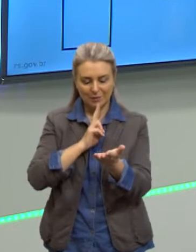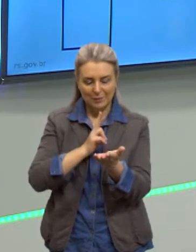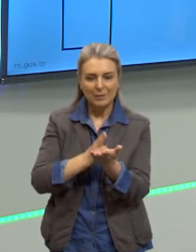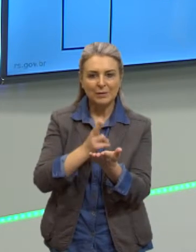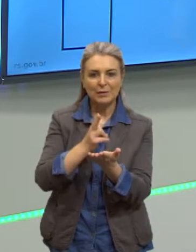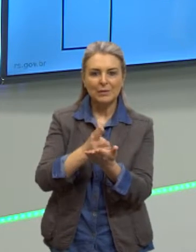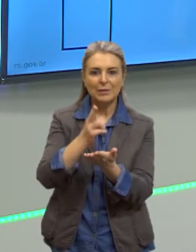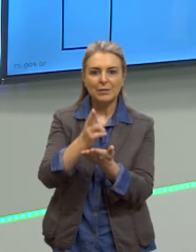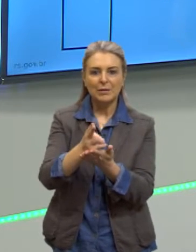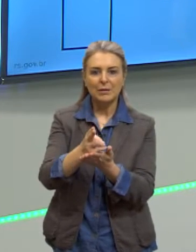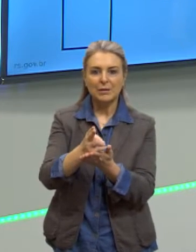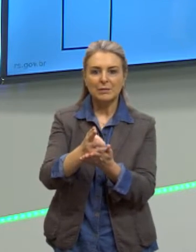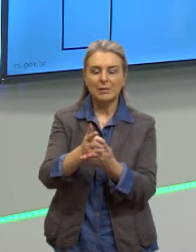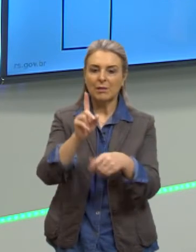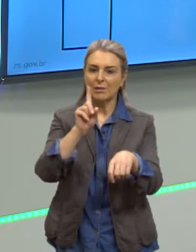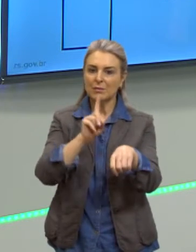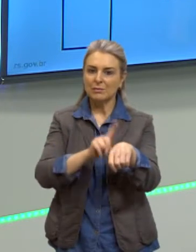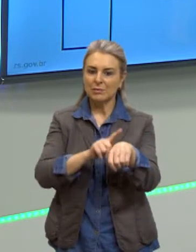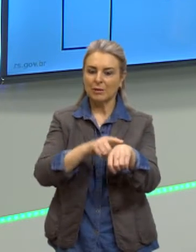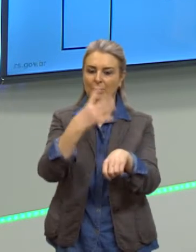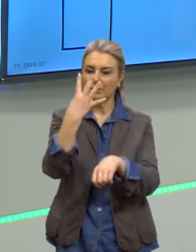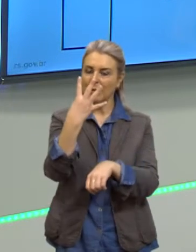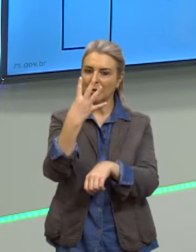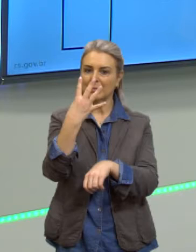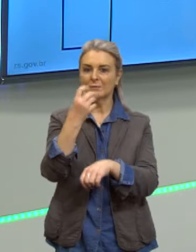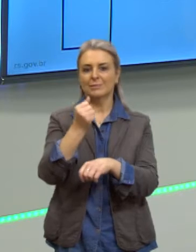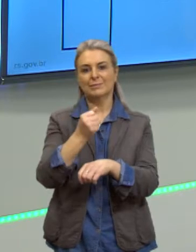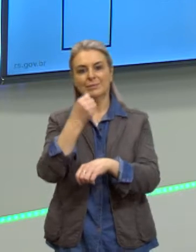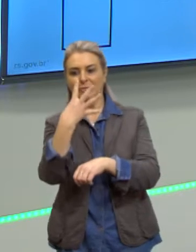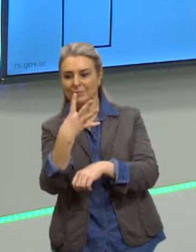de tempo de quatro em quatro.